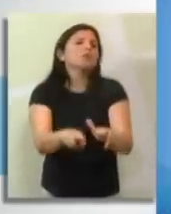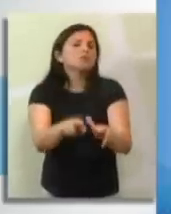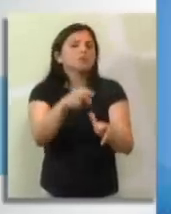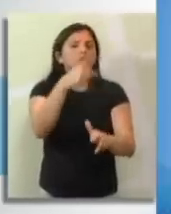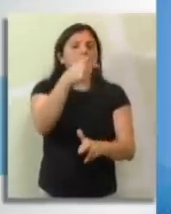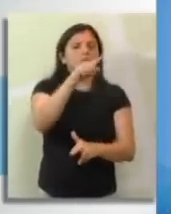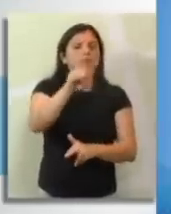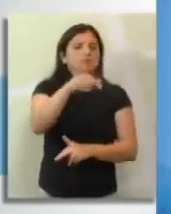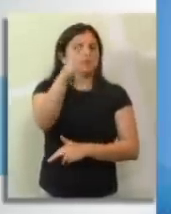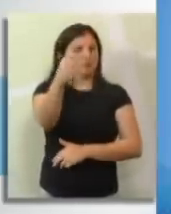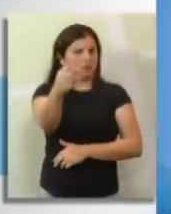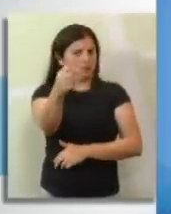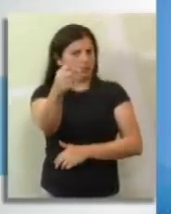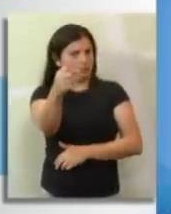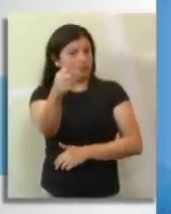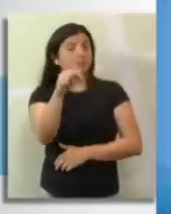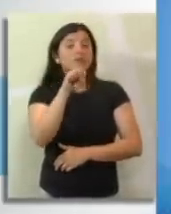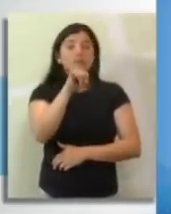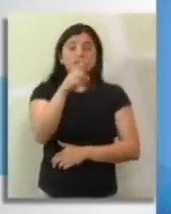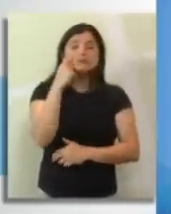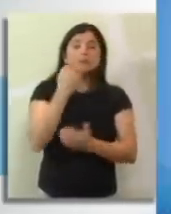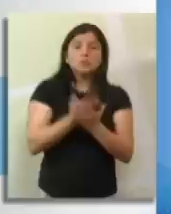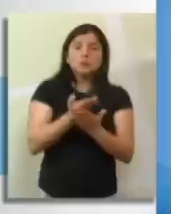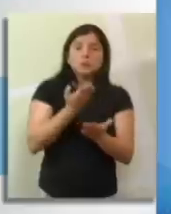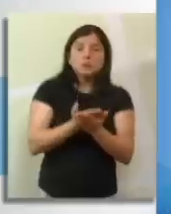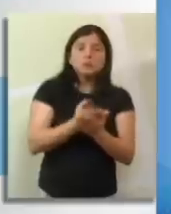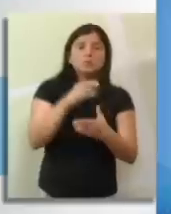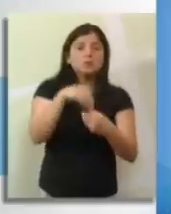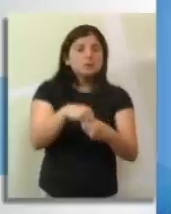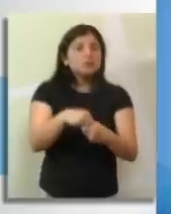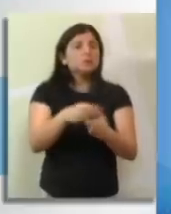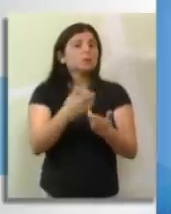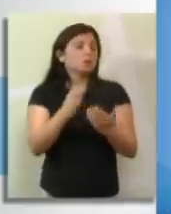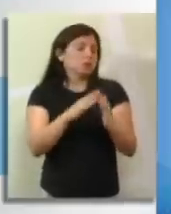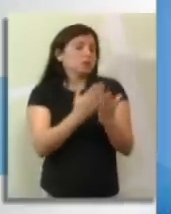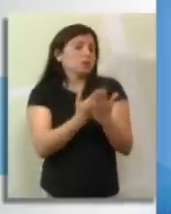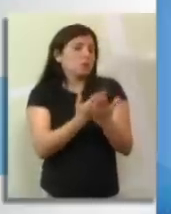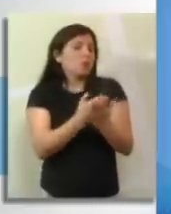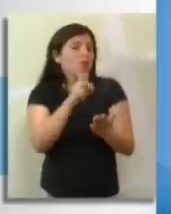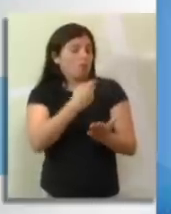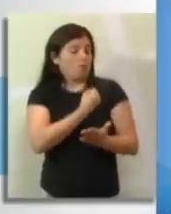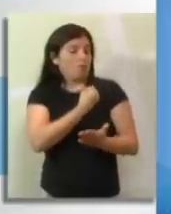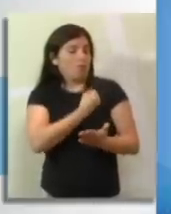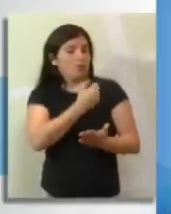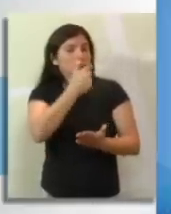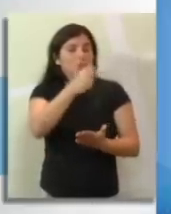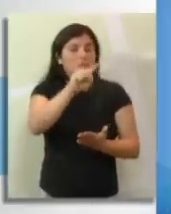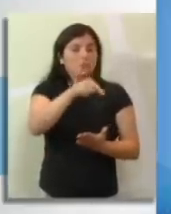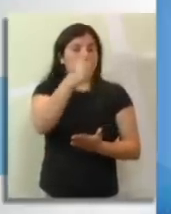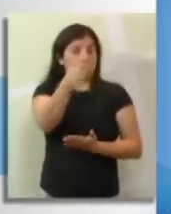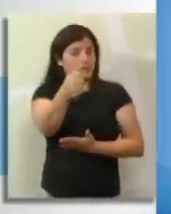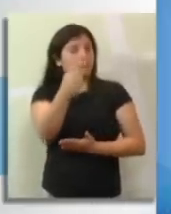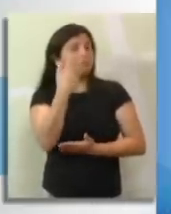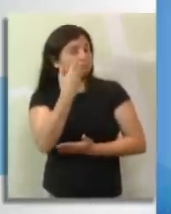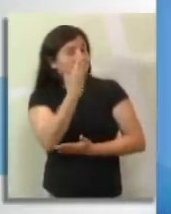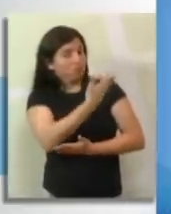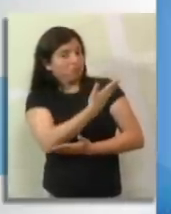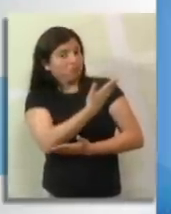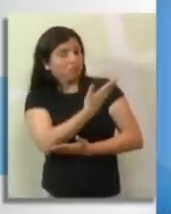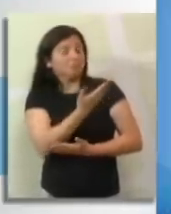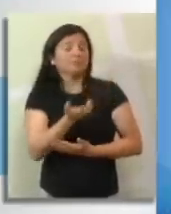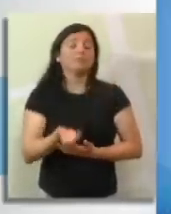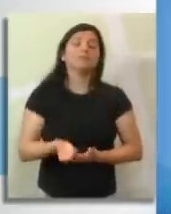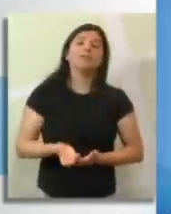15, ou melhor, 7,7. Quer dizer, se você estudasse nesse colégio, a sua média final seria